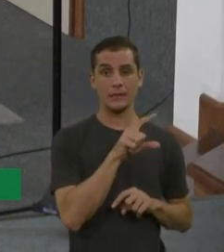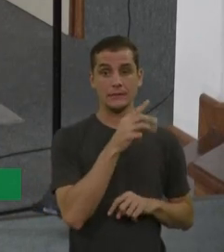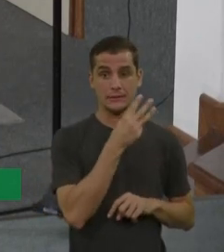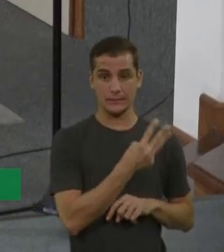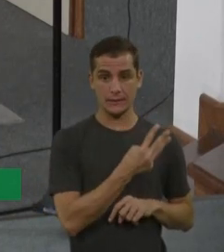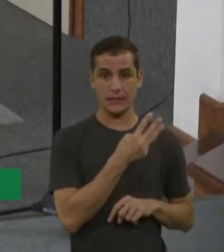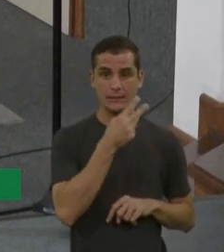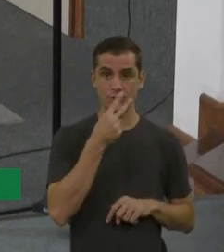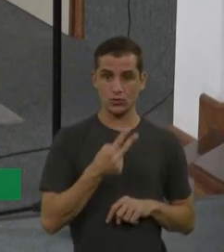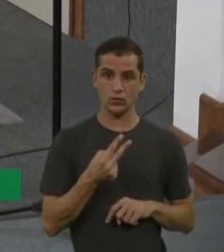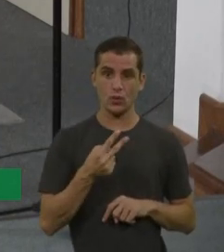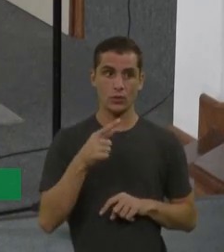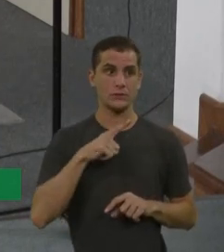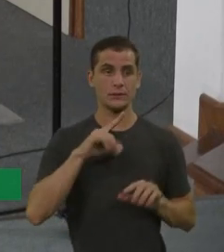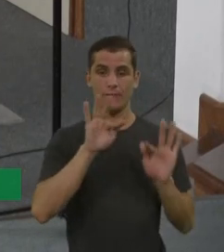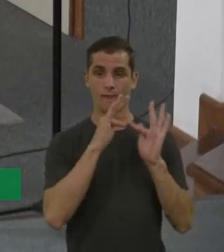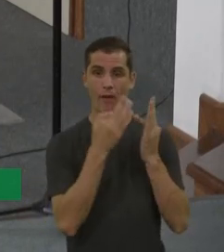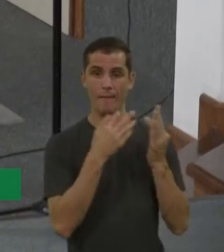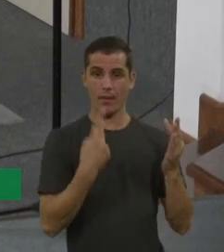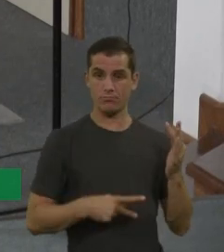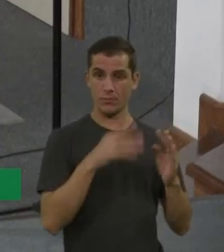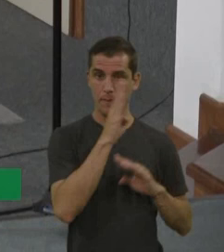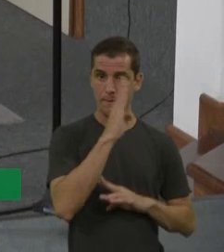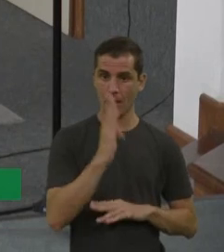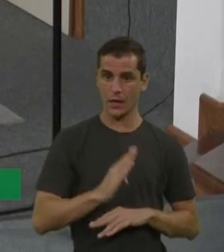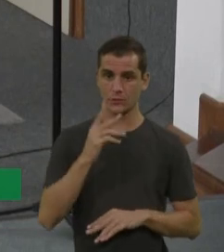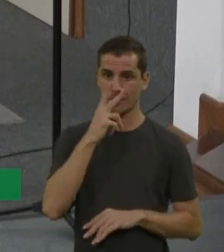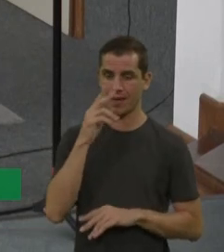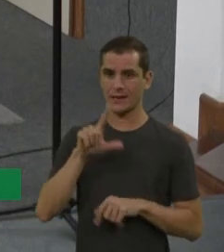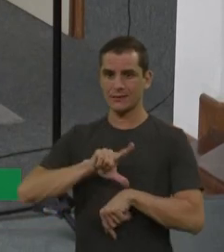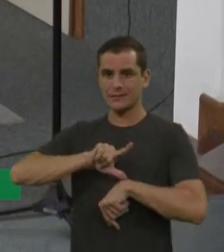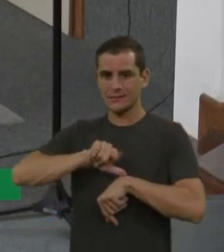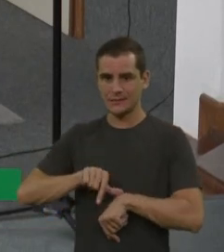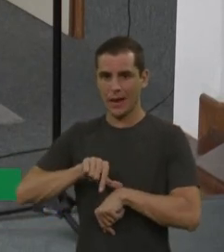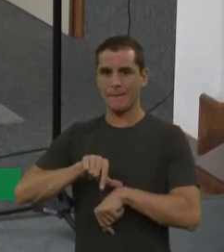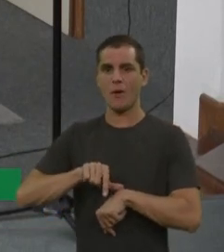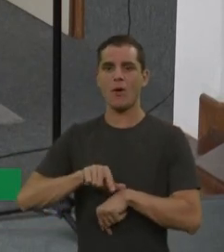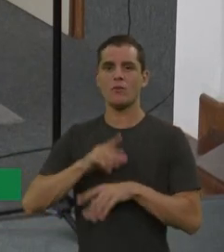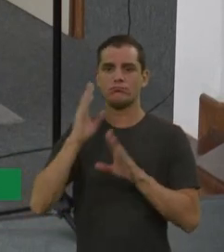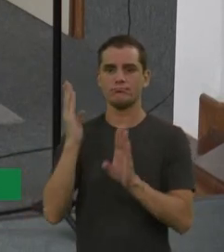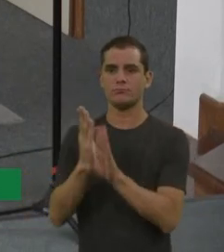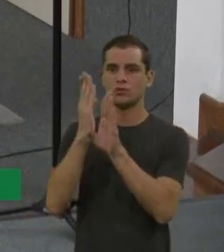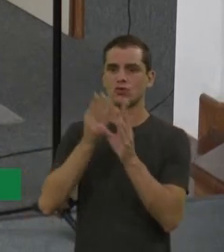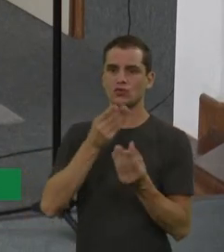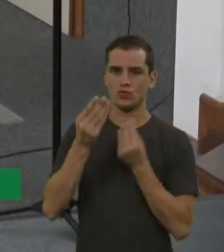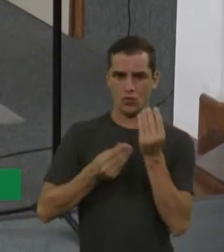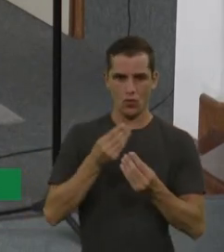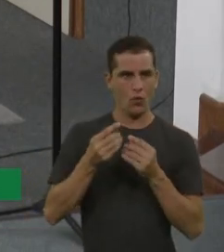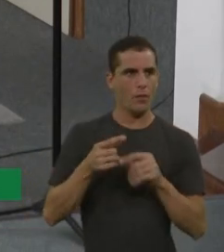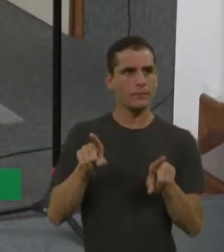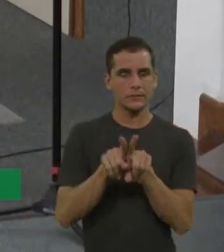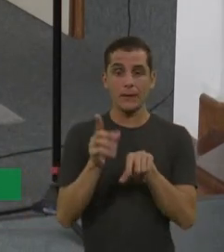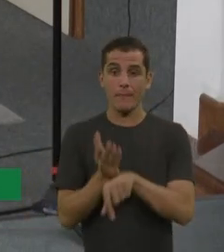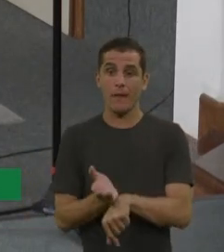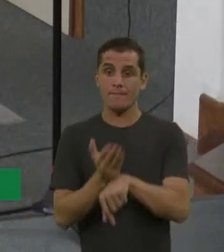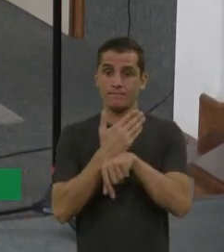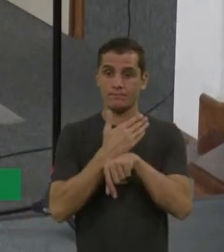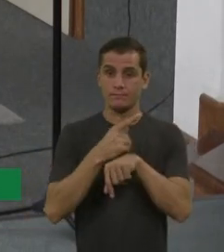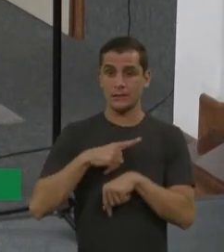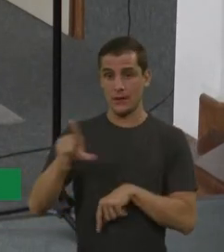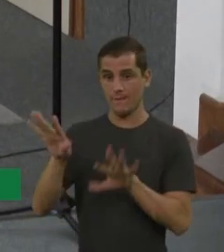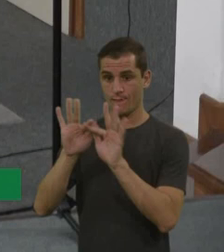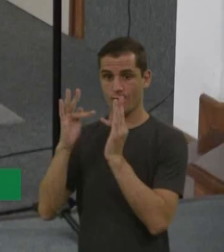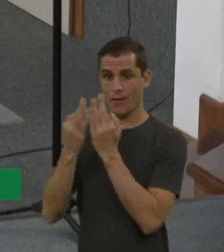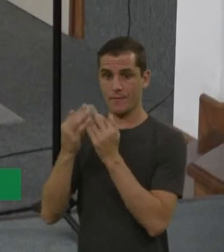basicamente cardíaco. Eles vão para transplante cardíaco precoce e é uma família da doutora Chong lá em São Paulo